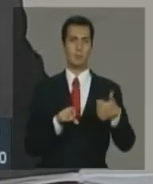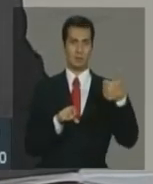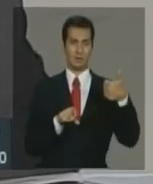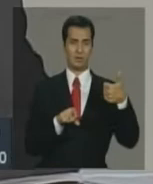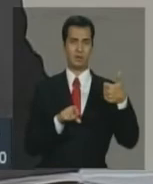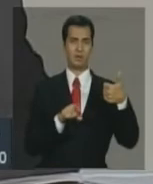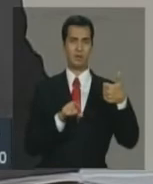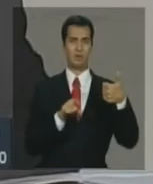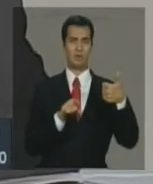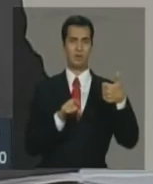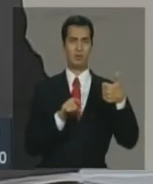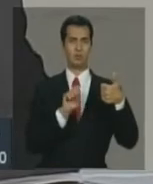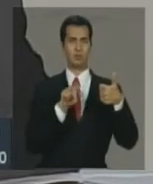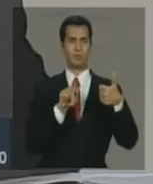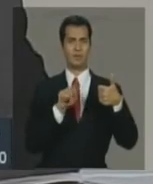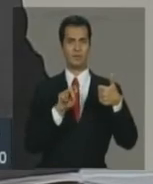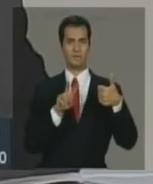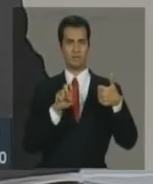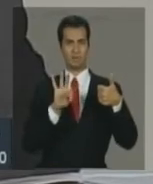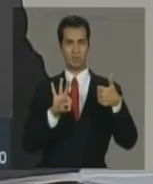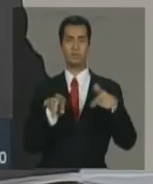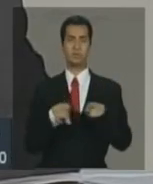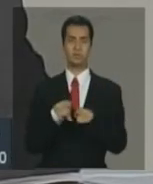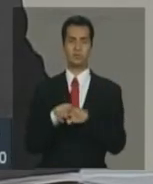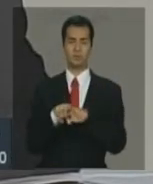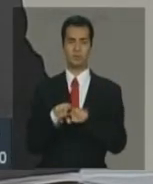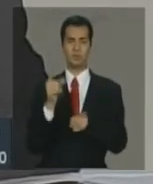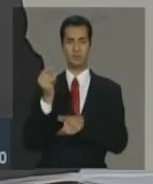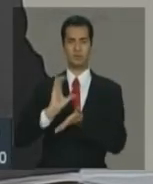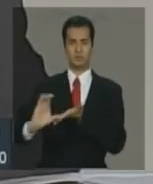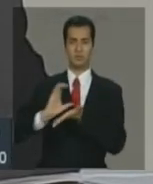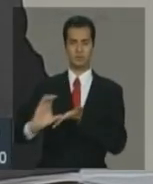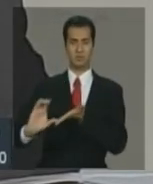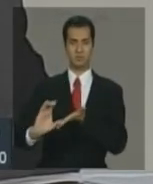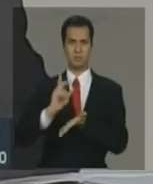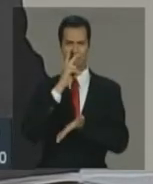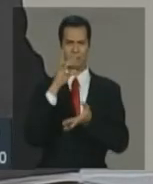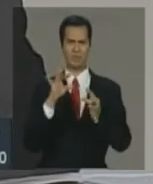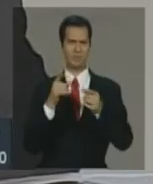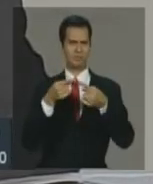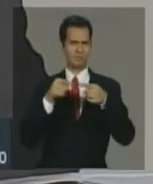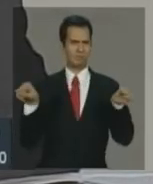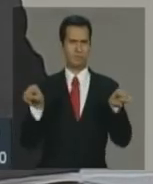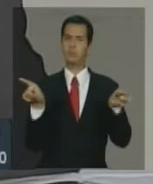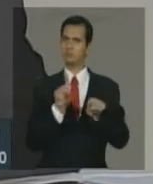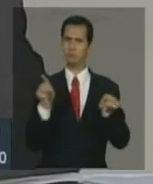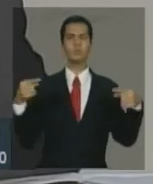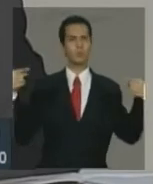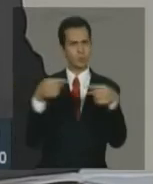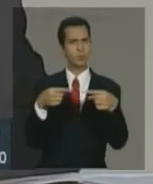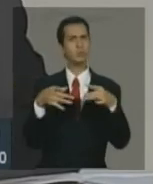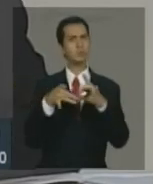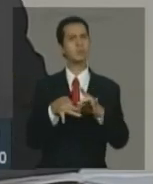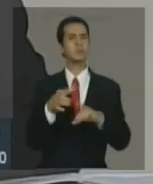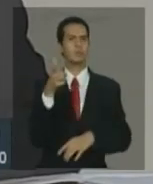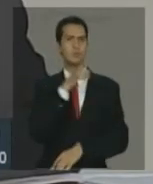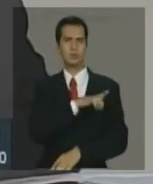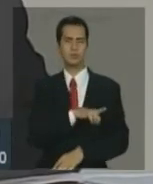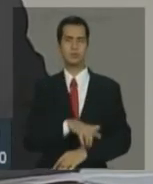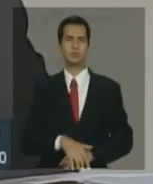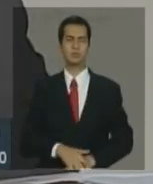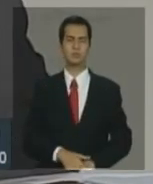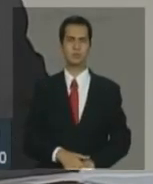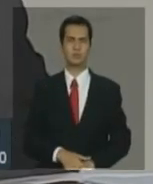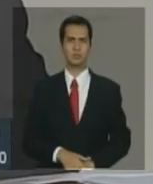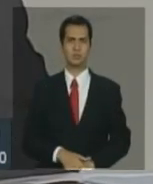Ou seja, não achamos que o cumprimento de uma meta de crescimento de investimento, de